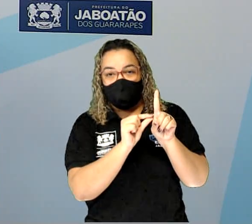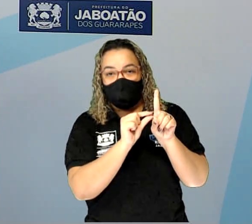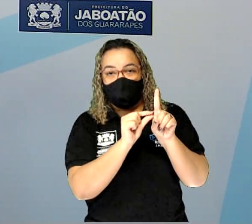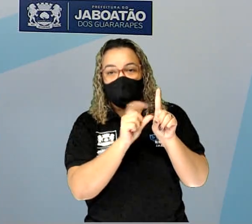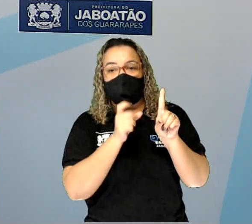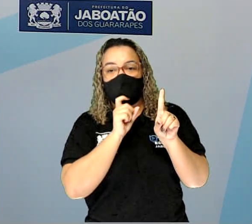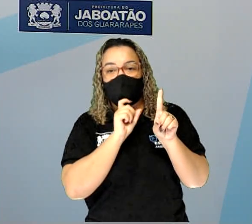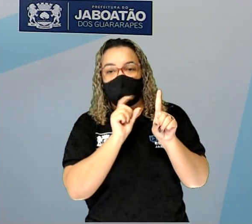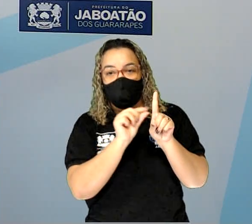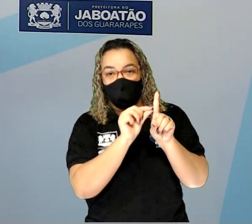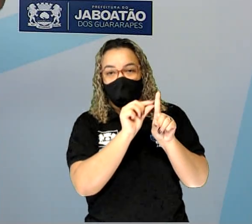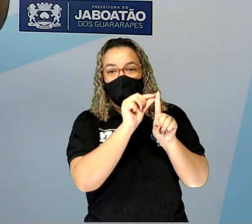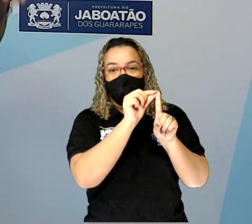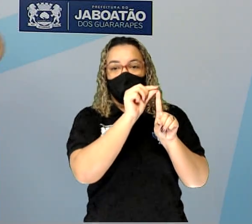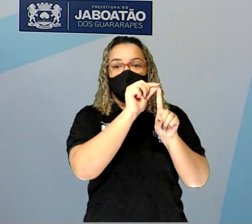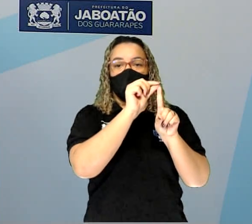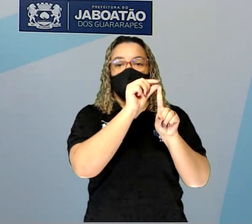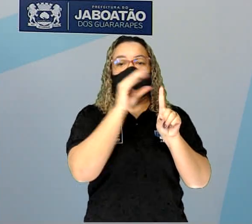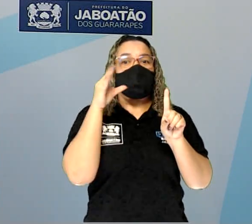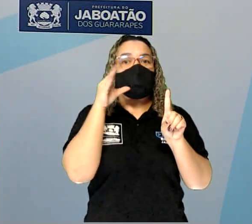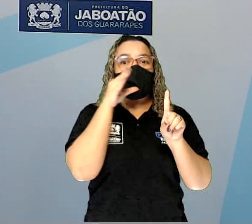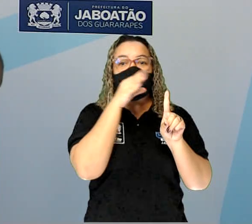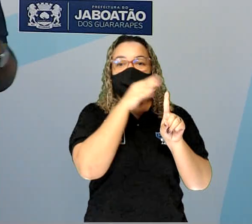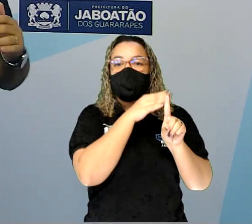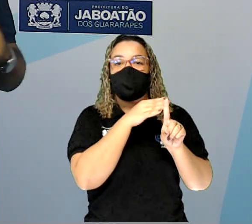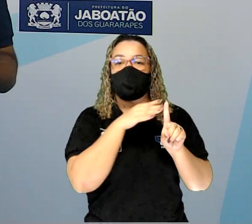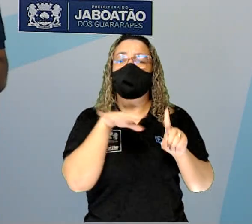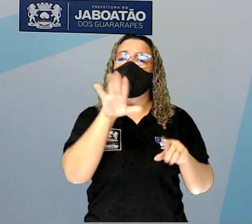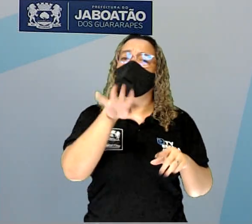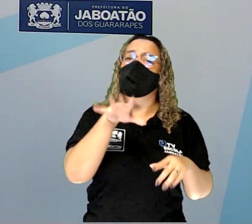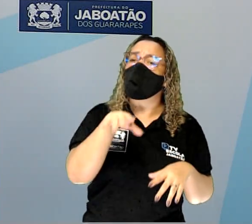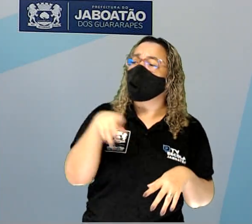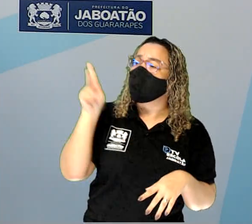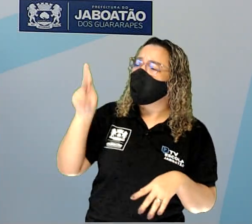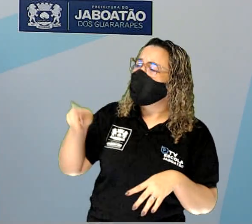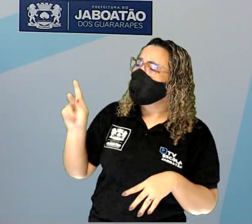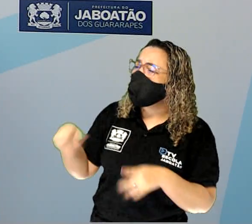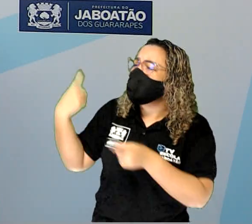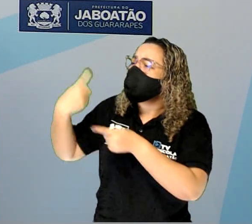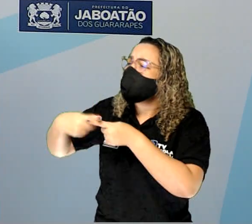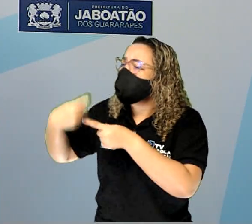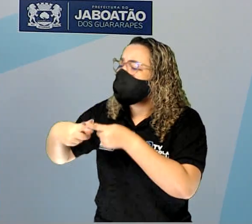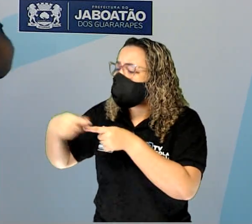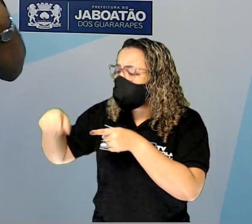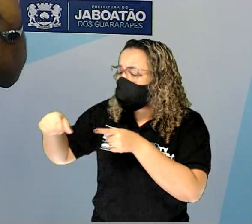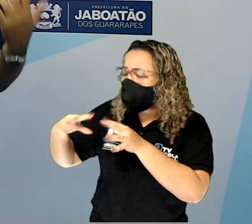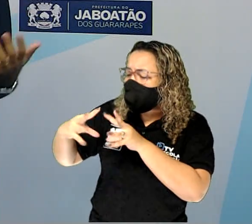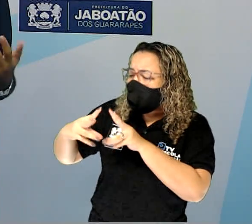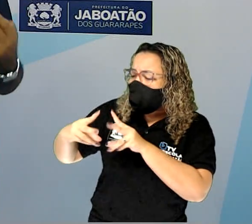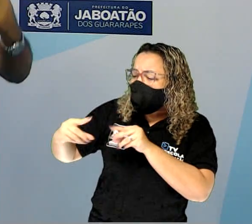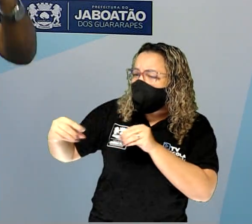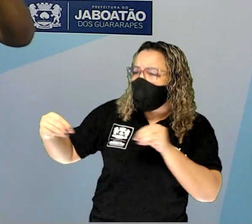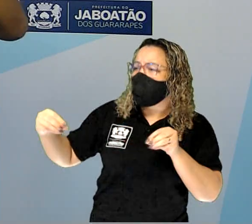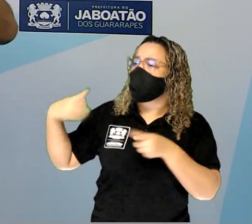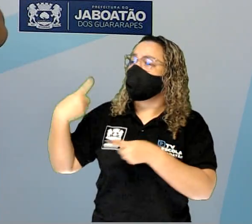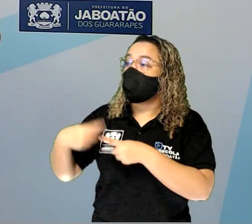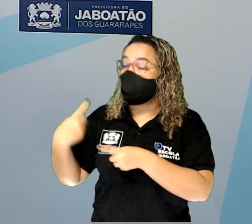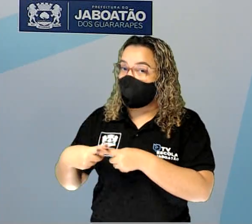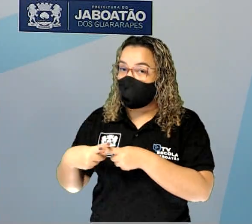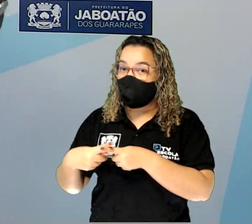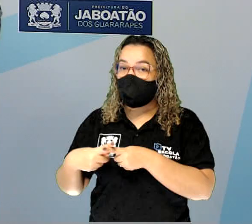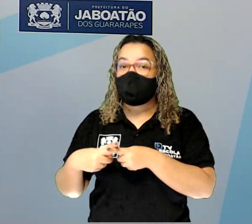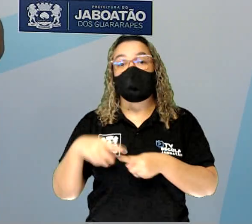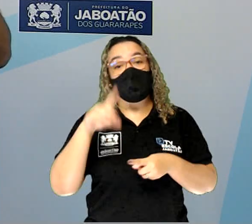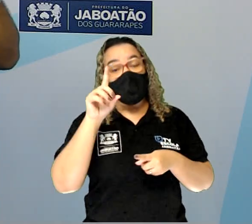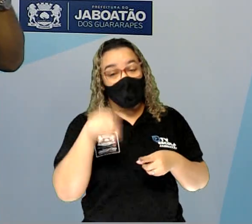2 mil graus nesse movimento. Professor, aí, por que não derrete as placas? Porque existe uma zona de